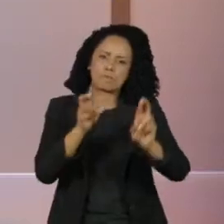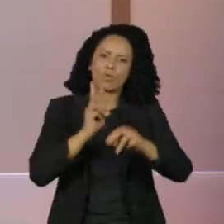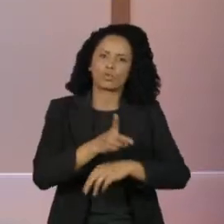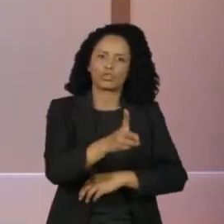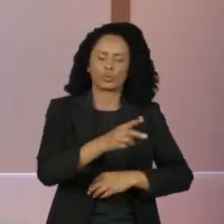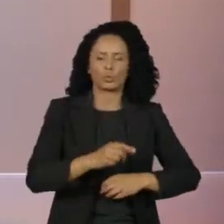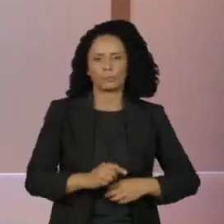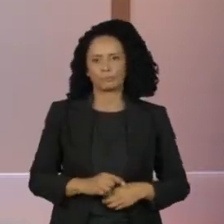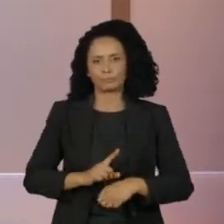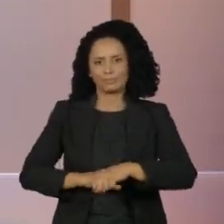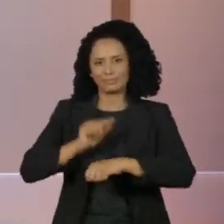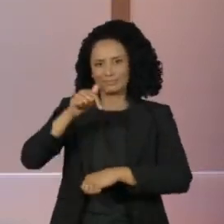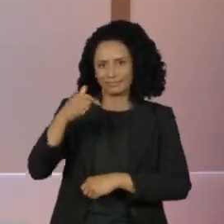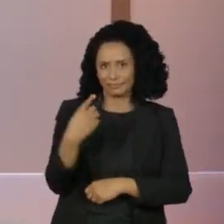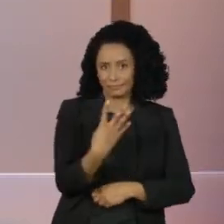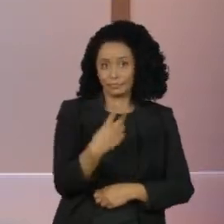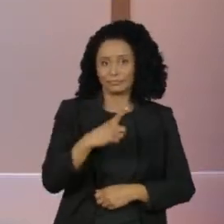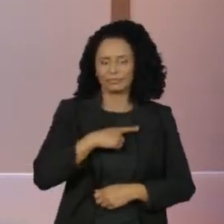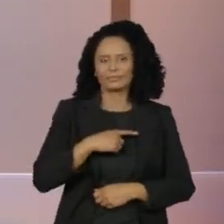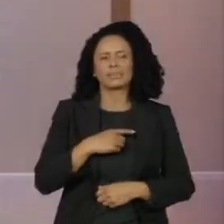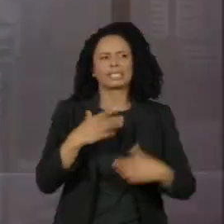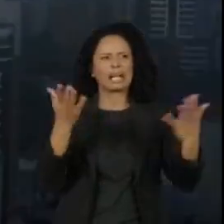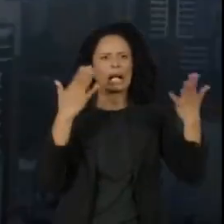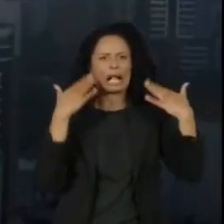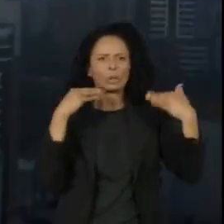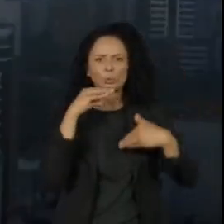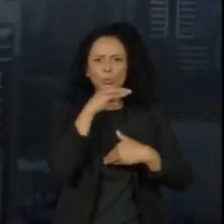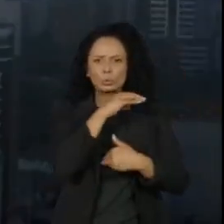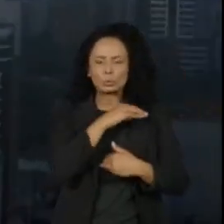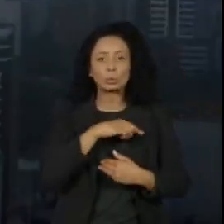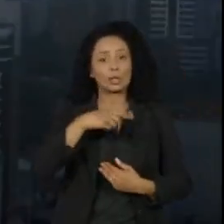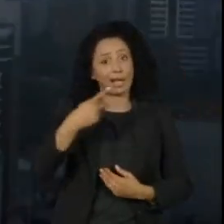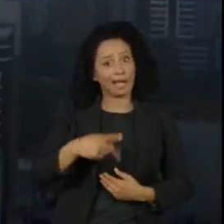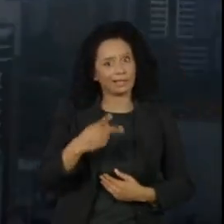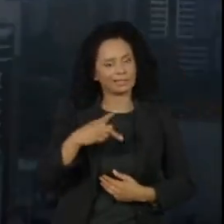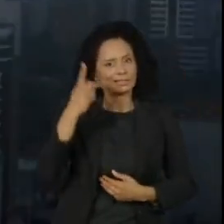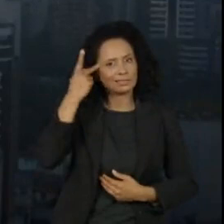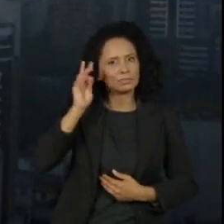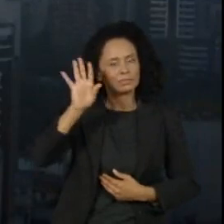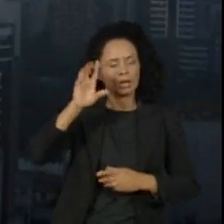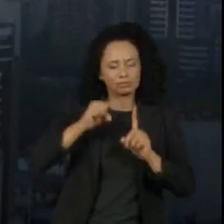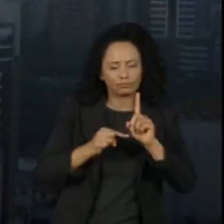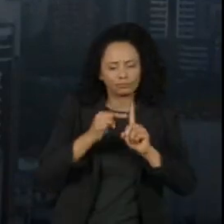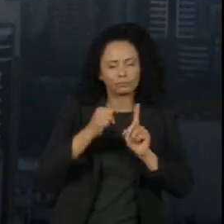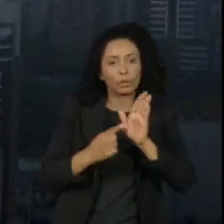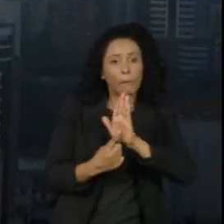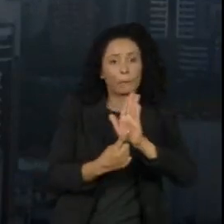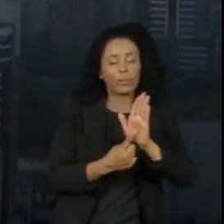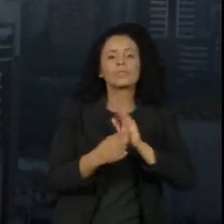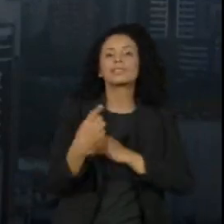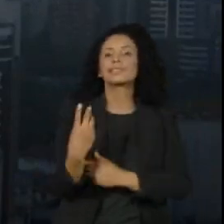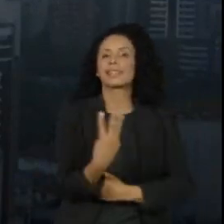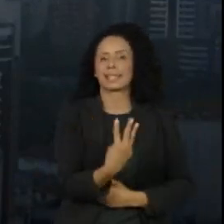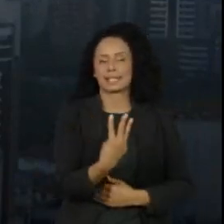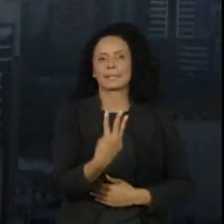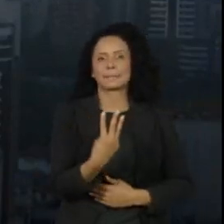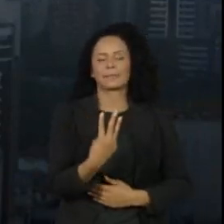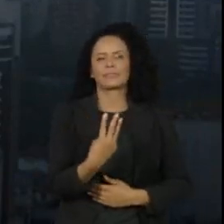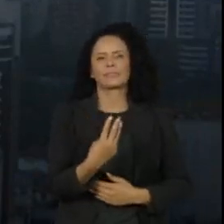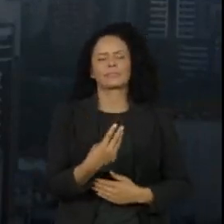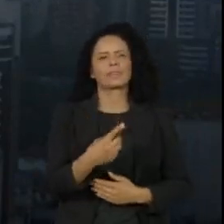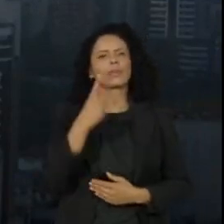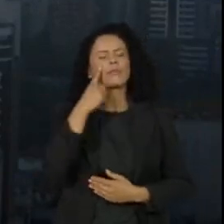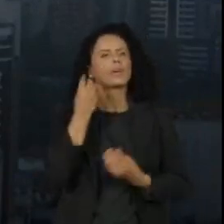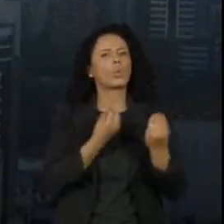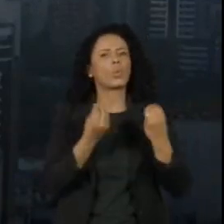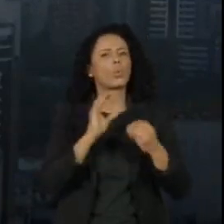O calor aumenta em algumas regiões do país. Hoje, aqui em São Paulo, os termômetros registram agora 13 graus. Vamos saber como que fica a